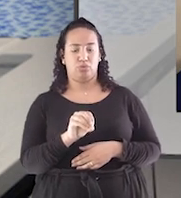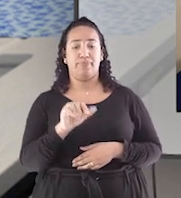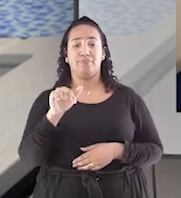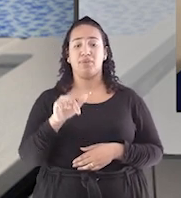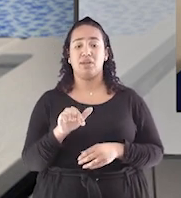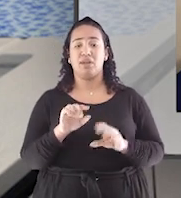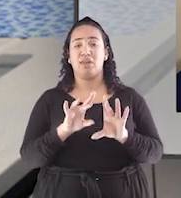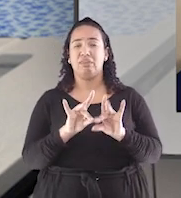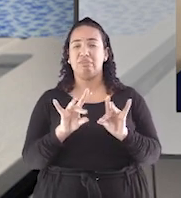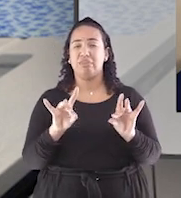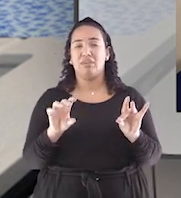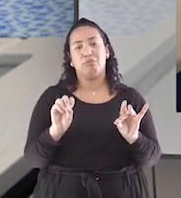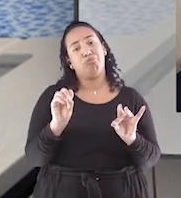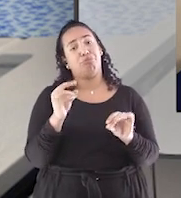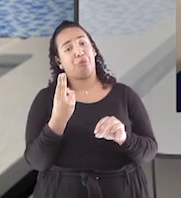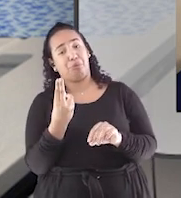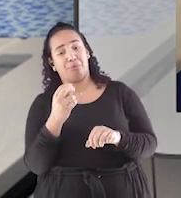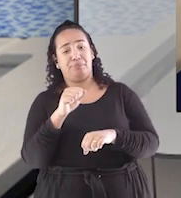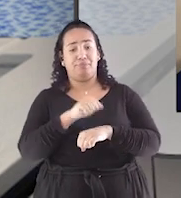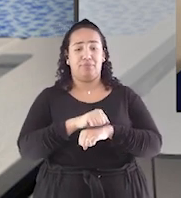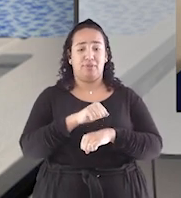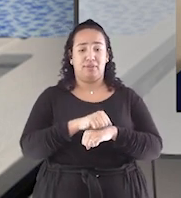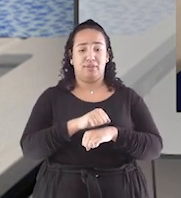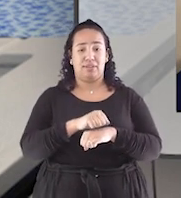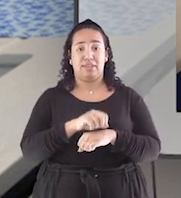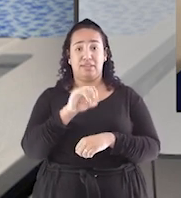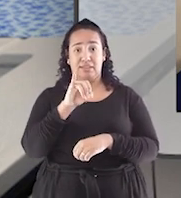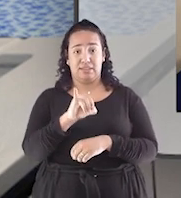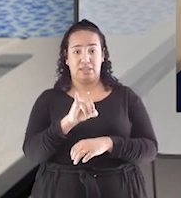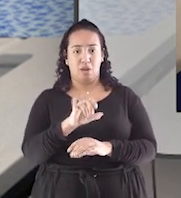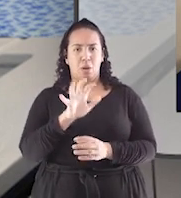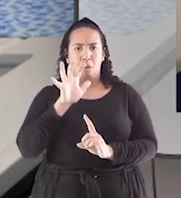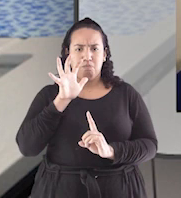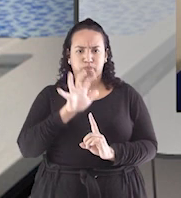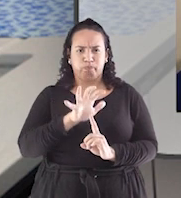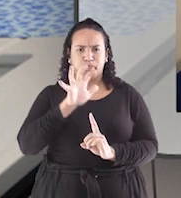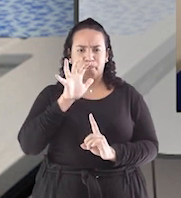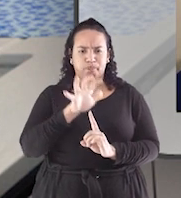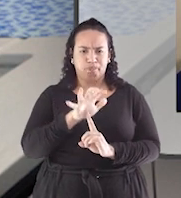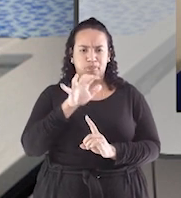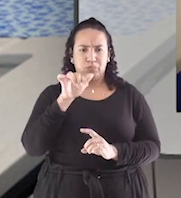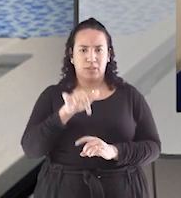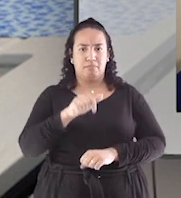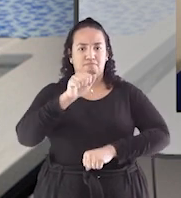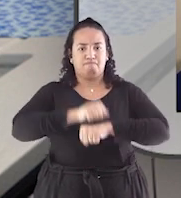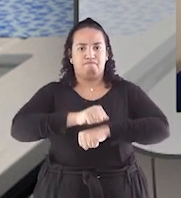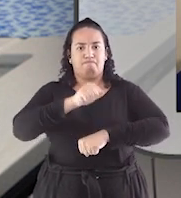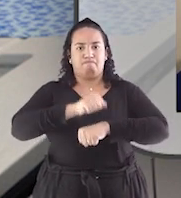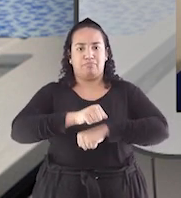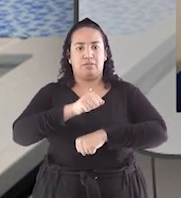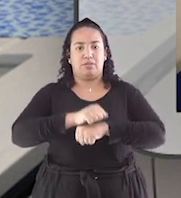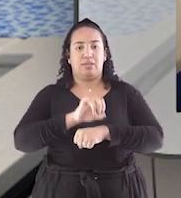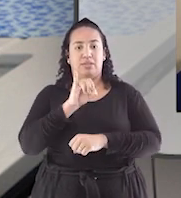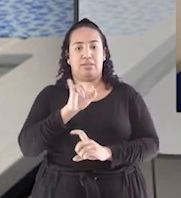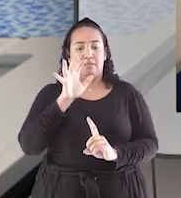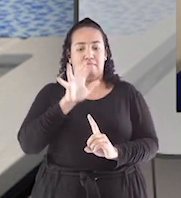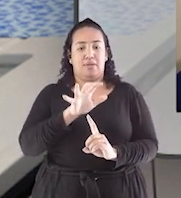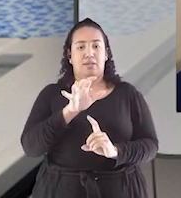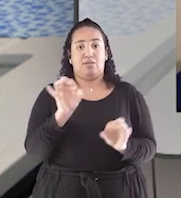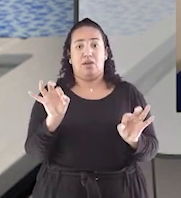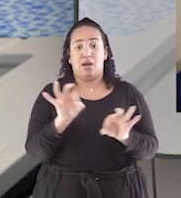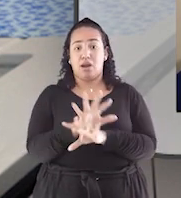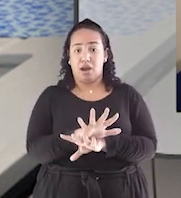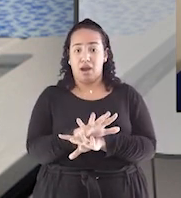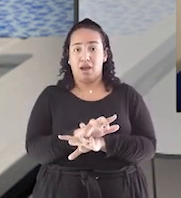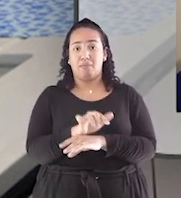líquido ou sólido que quando você coloca a pressão nele, ele fica duro. E quando você tira a